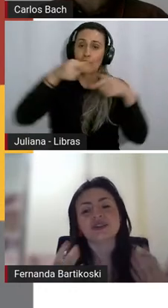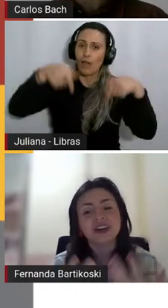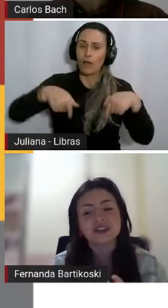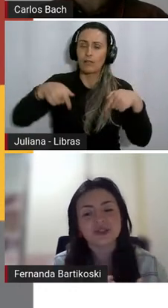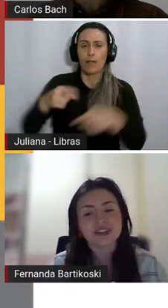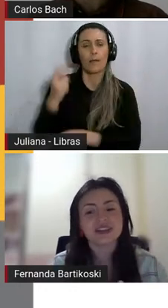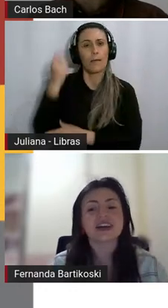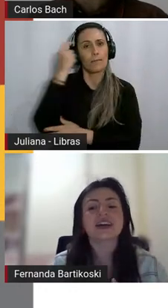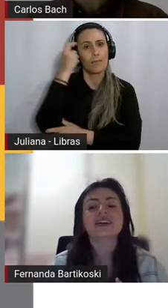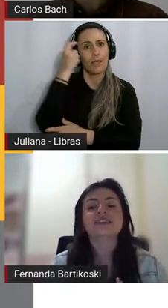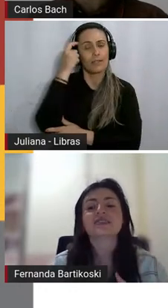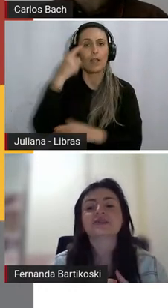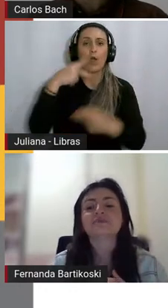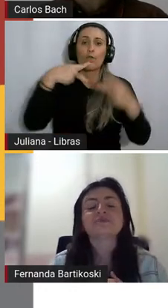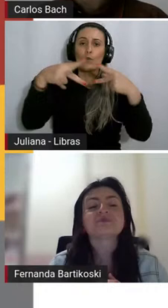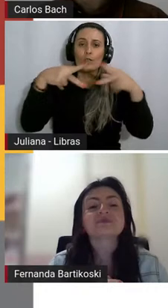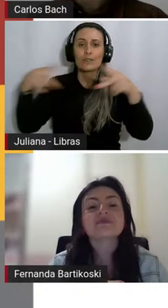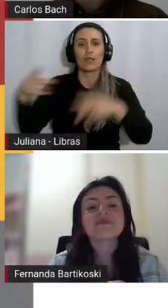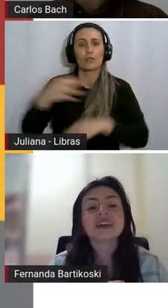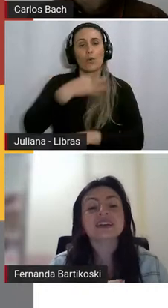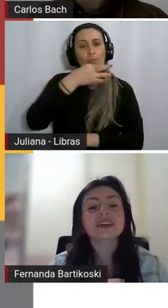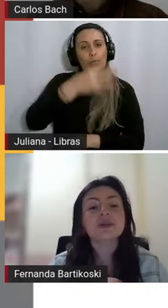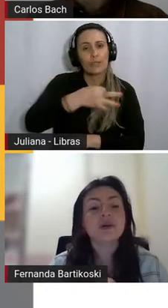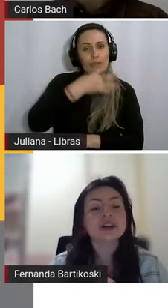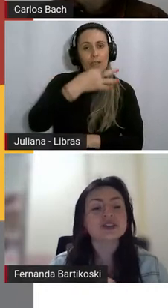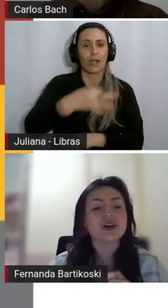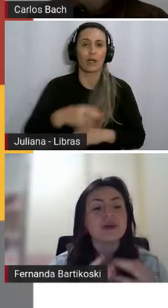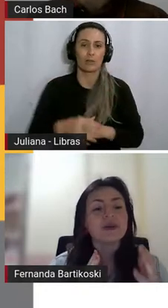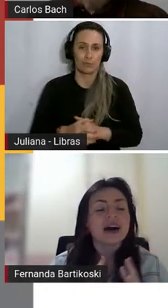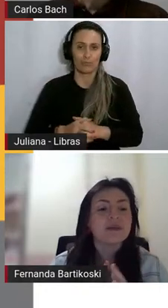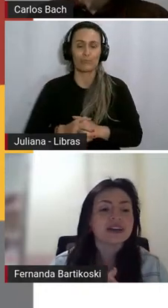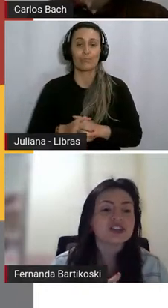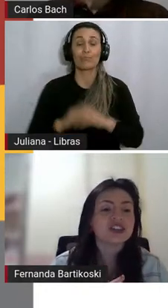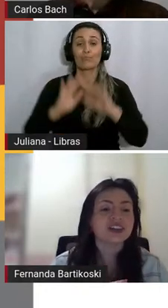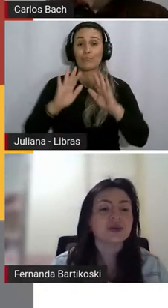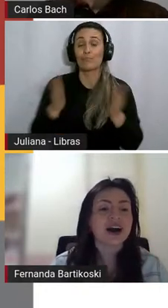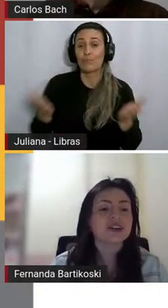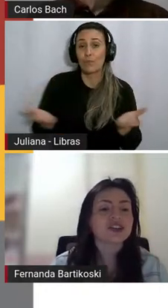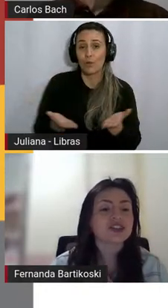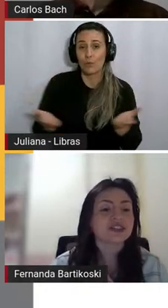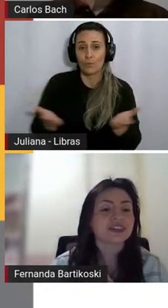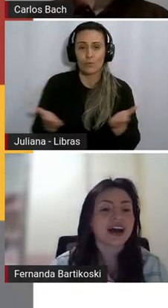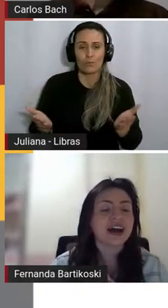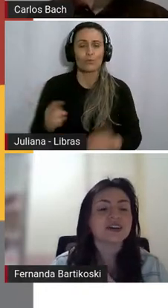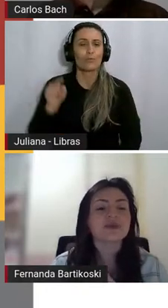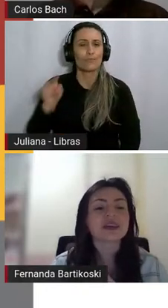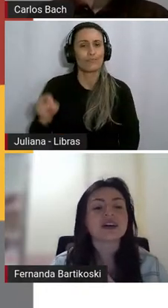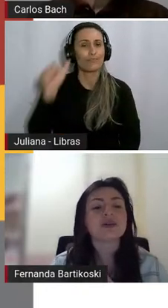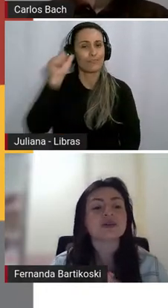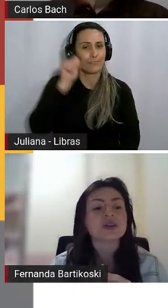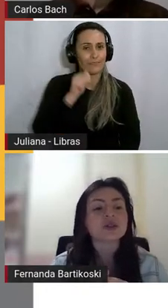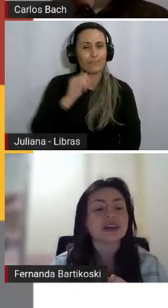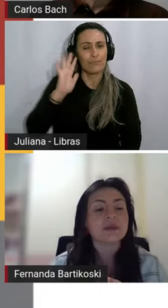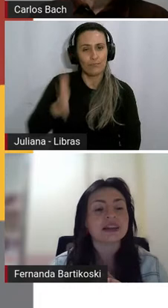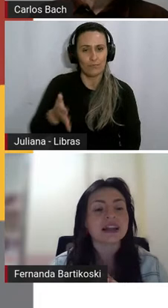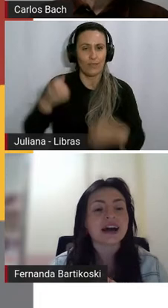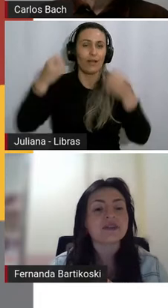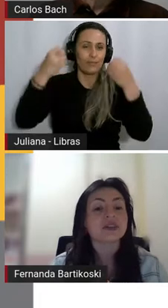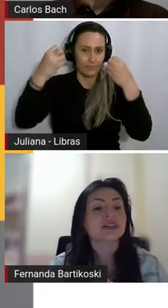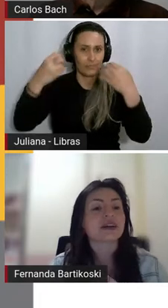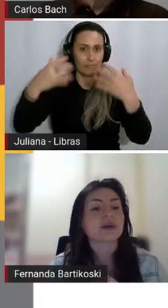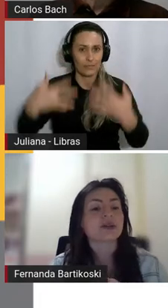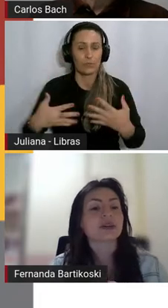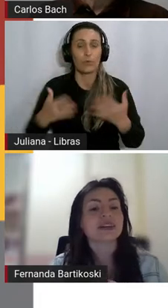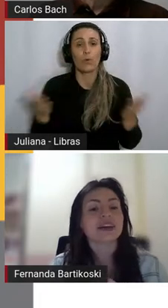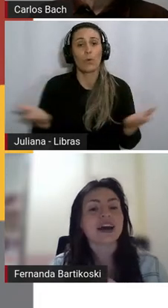que vem de vocês. Então, hoje, como a Martina e o Carlos já adiantaram, o nosso tema da